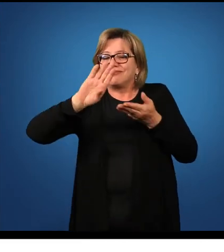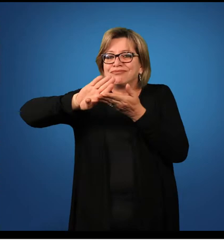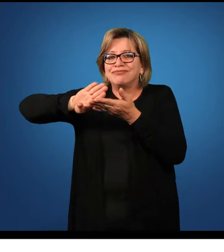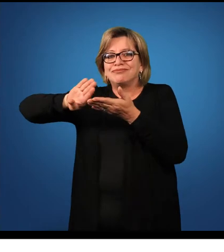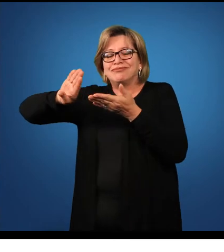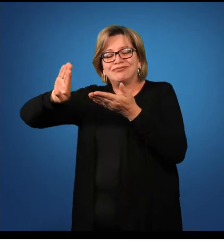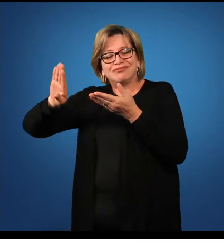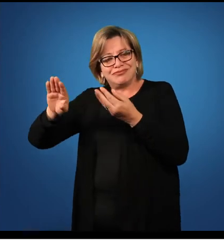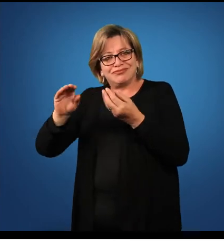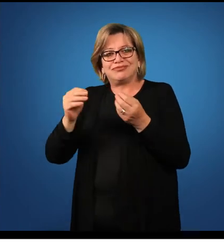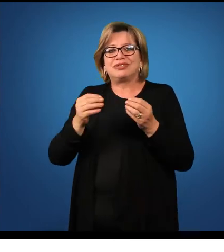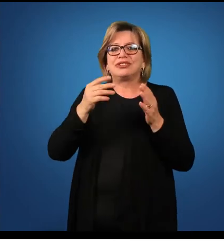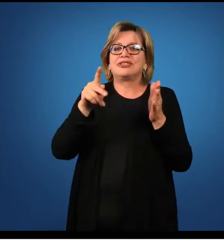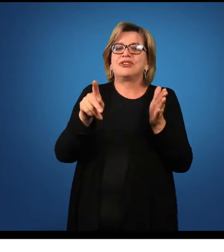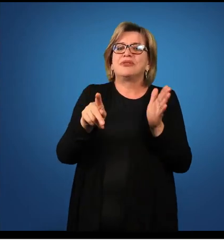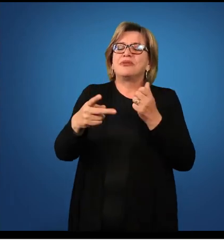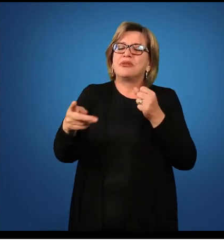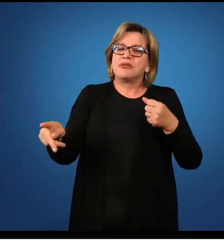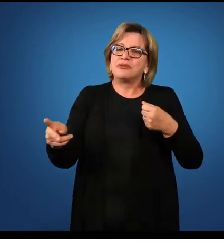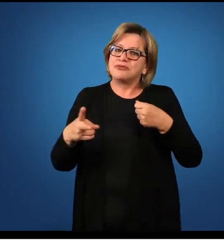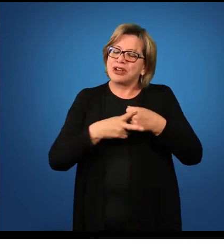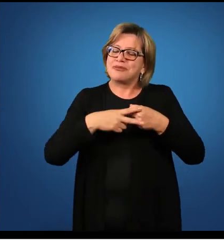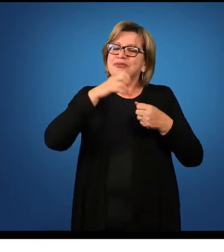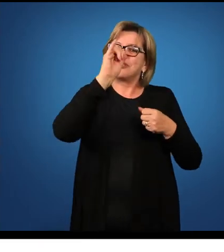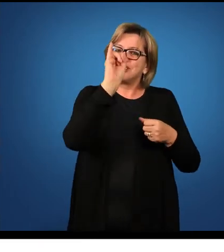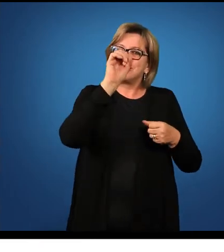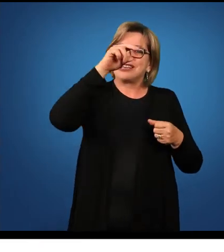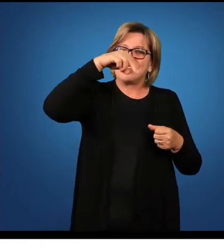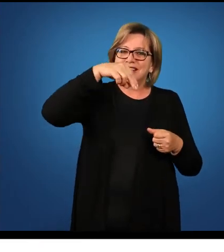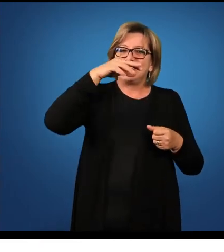forma do infinitivo do verbo.